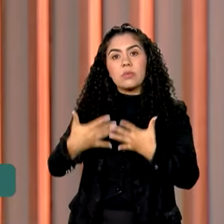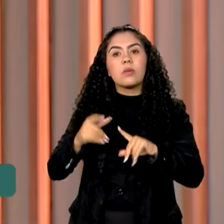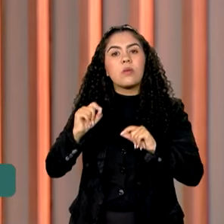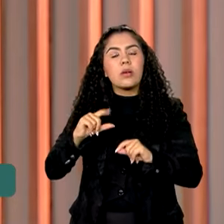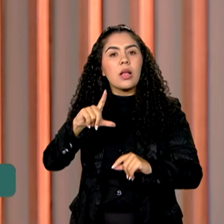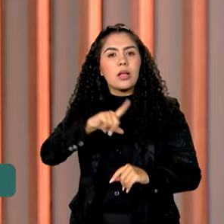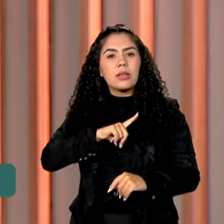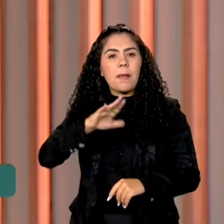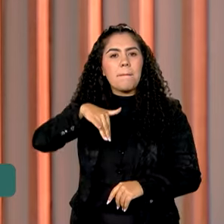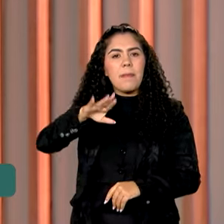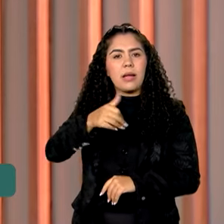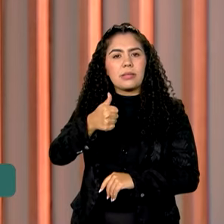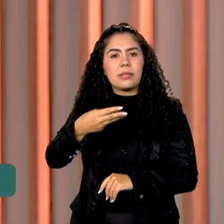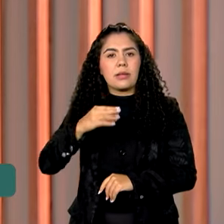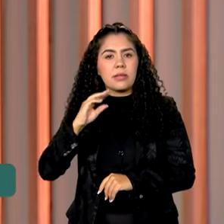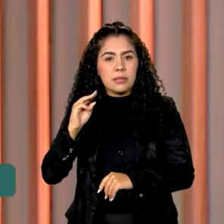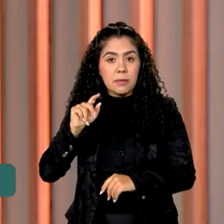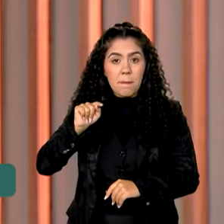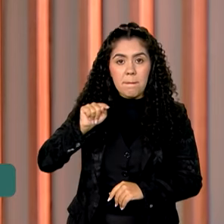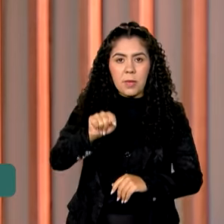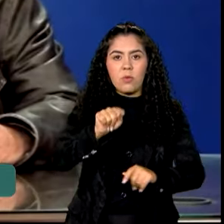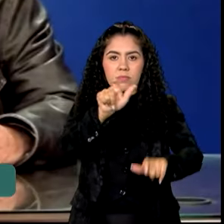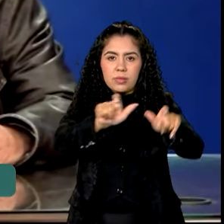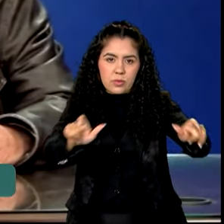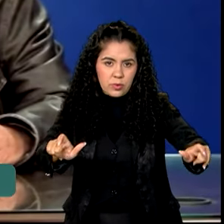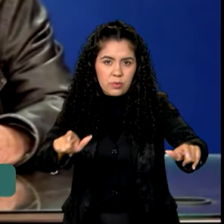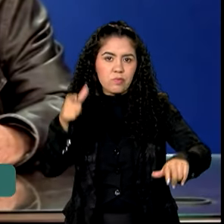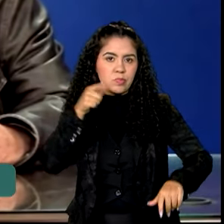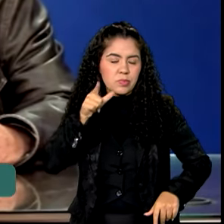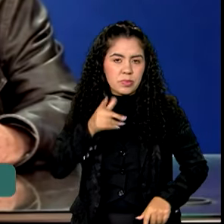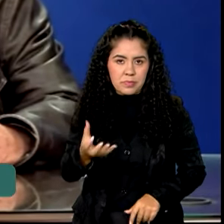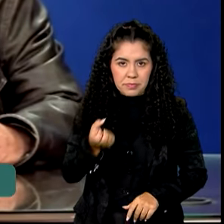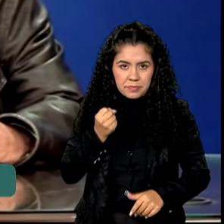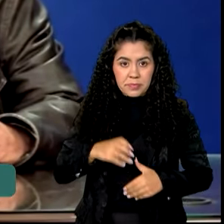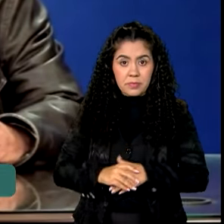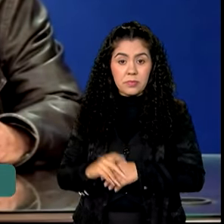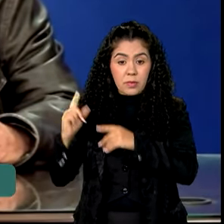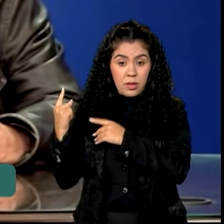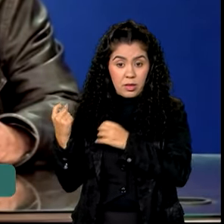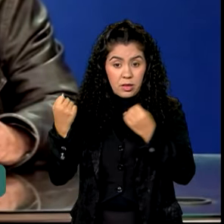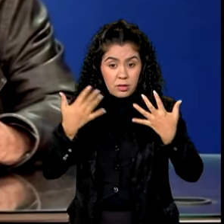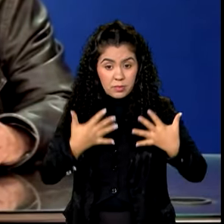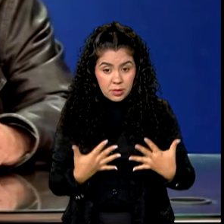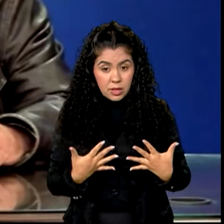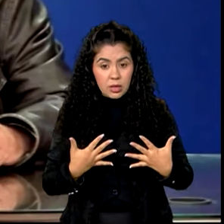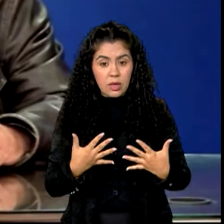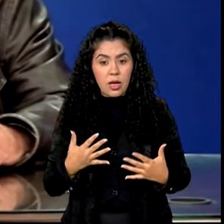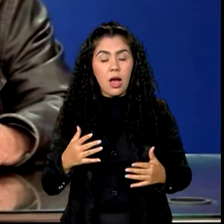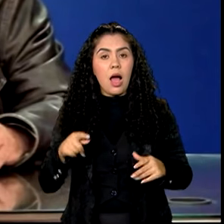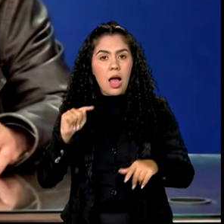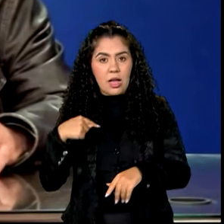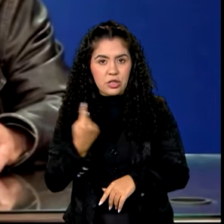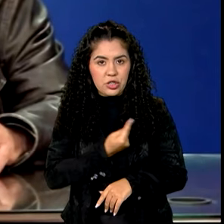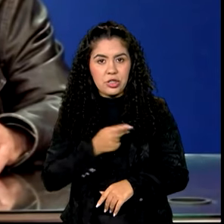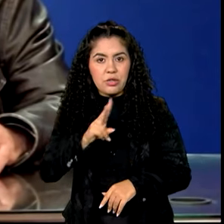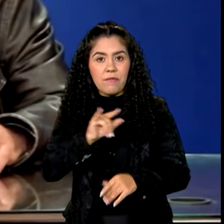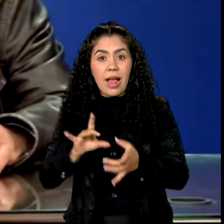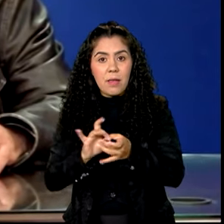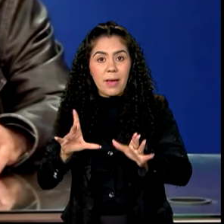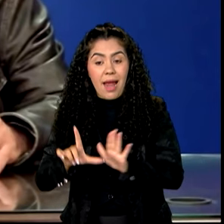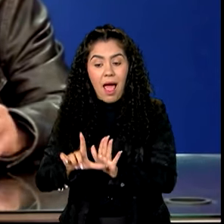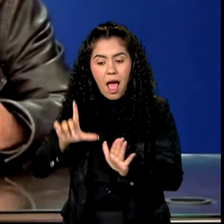contemplados mais de 13 mil contribuintes. Nós vamos antecipar o ressarcimento.